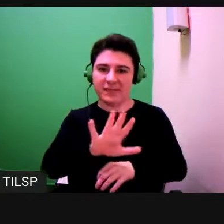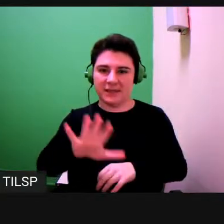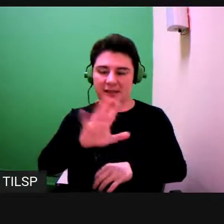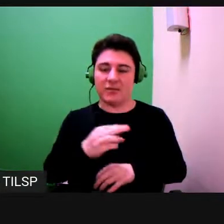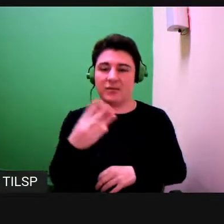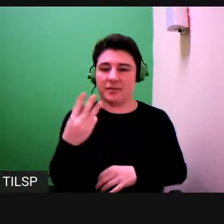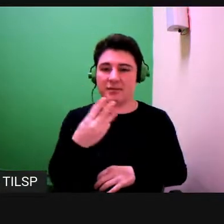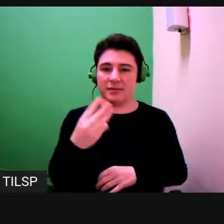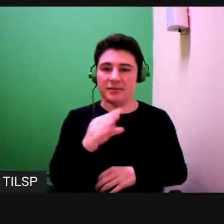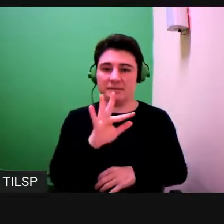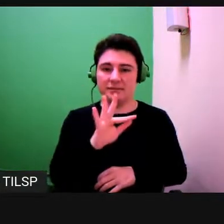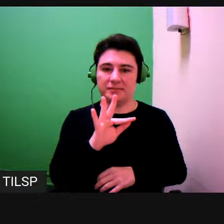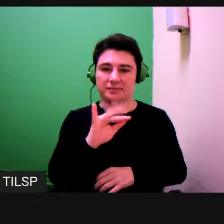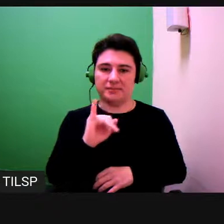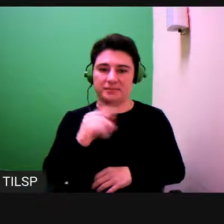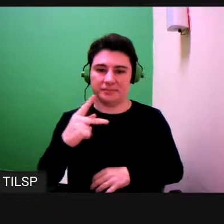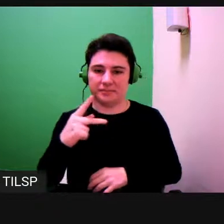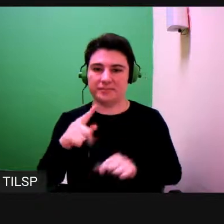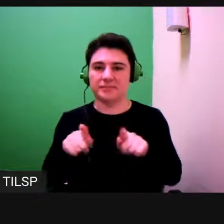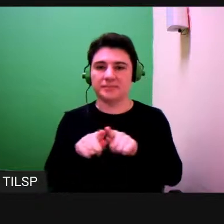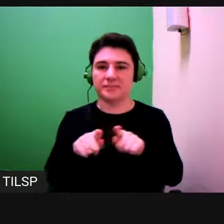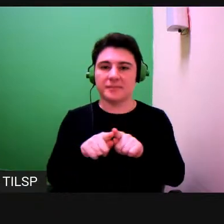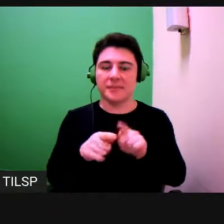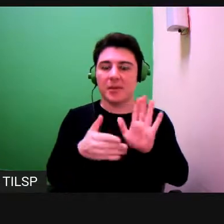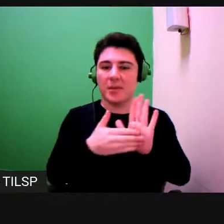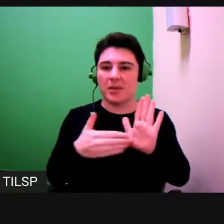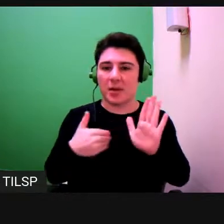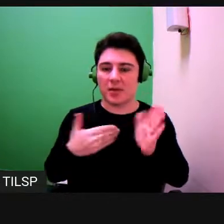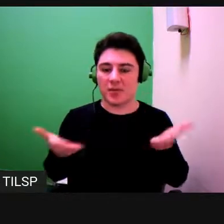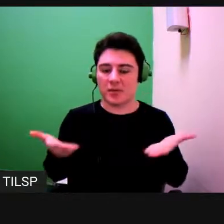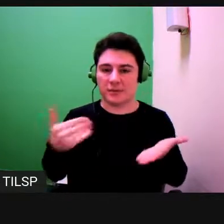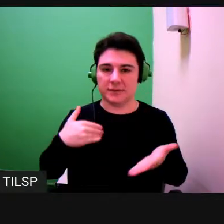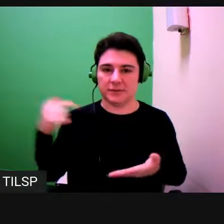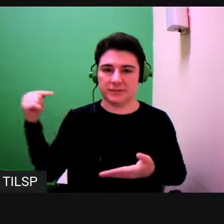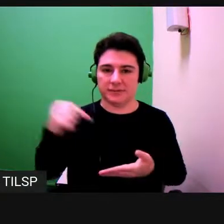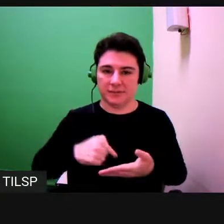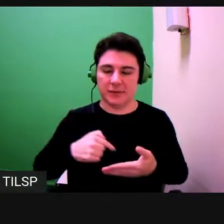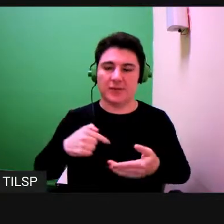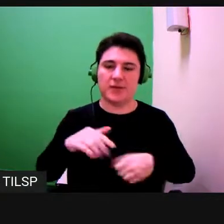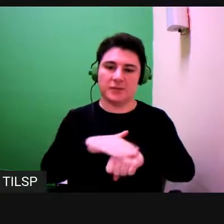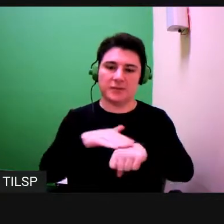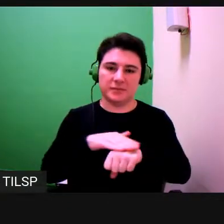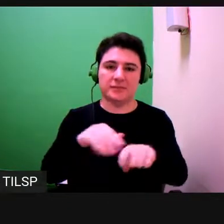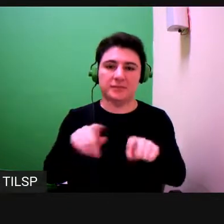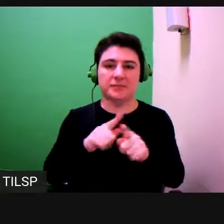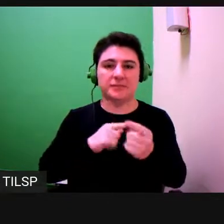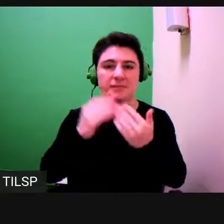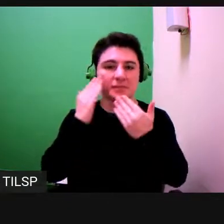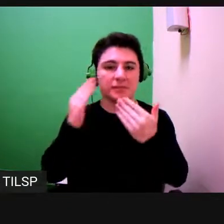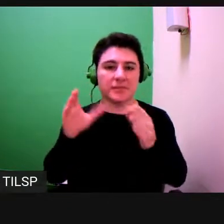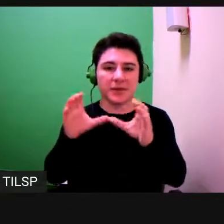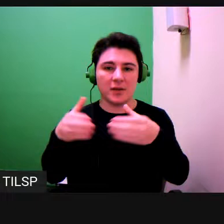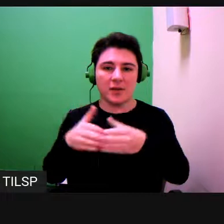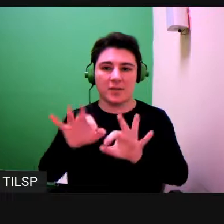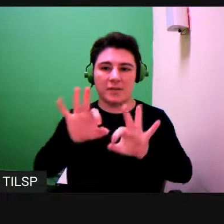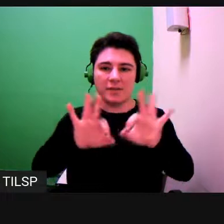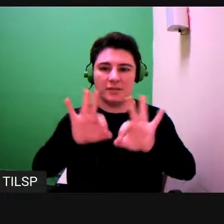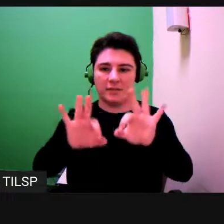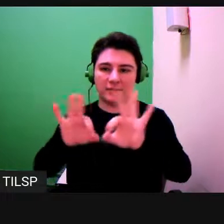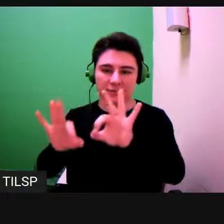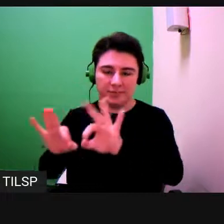FIP e a proposta feita para eu poder mediar essa mesa. Também gostaria de agradecer a toda a equipe de organização